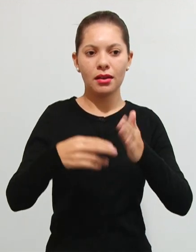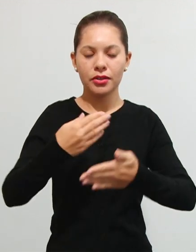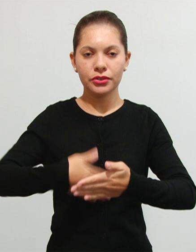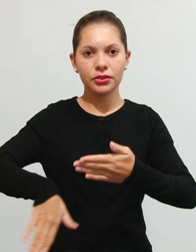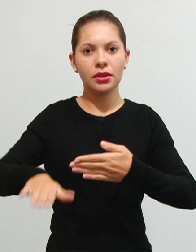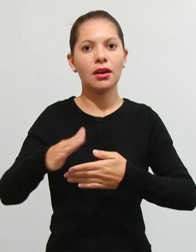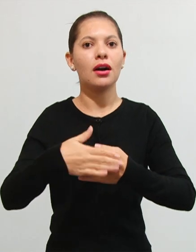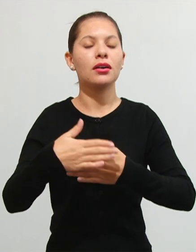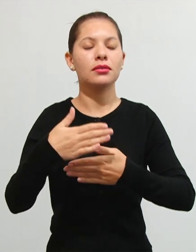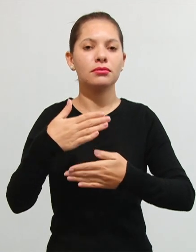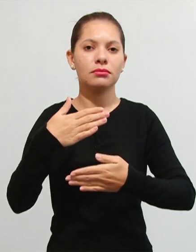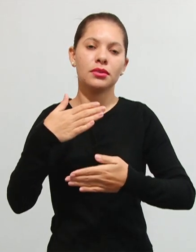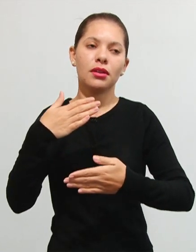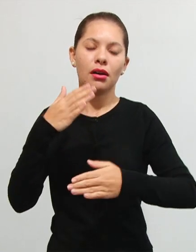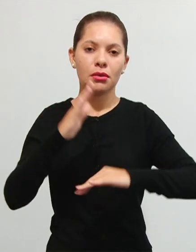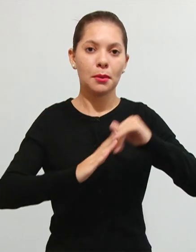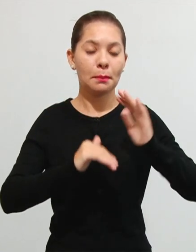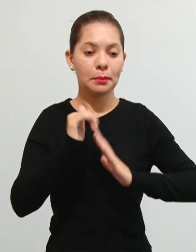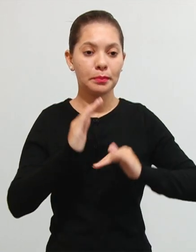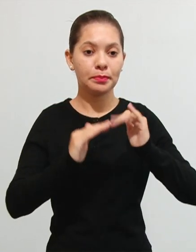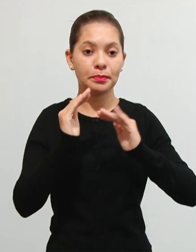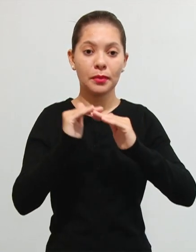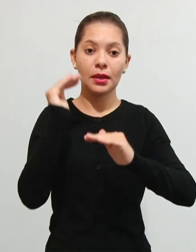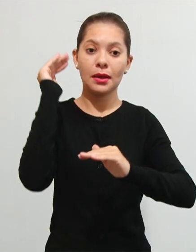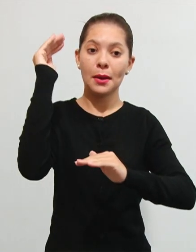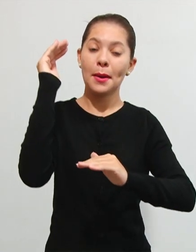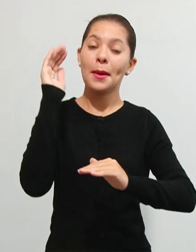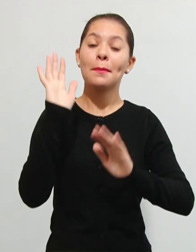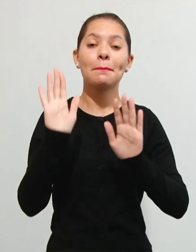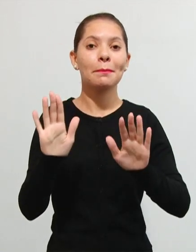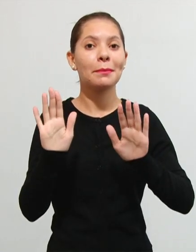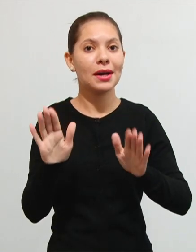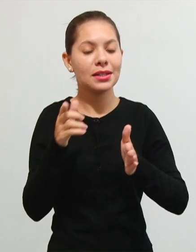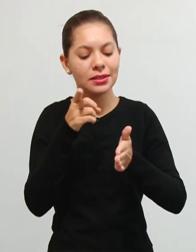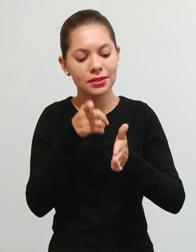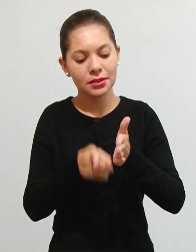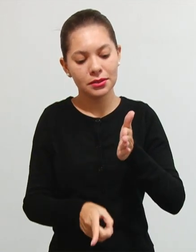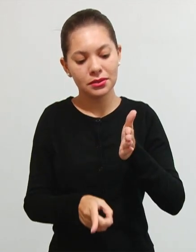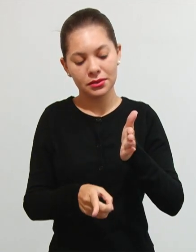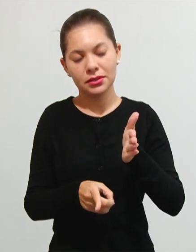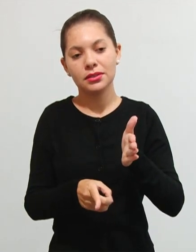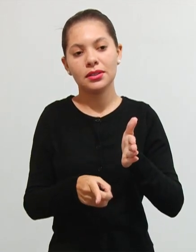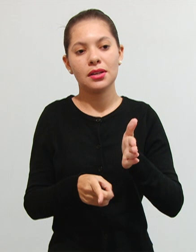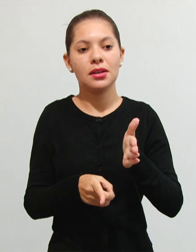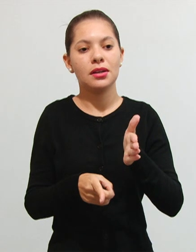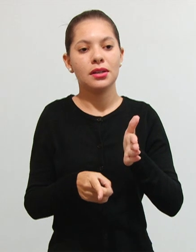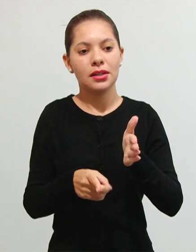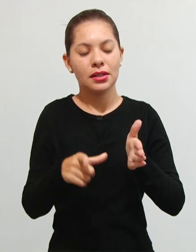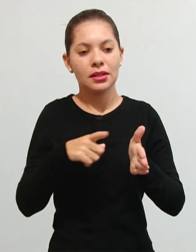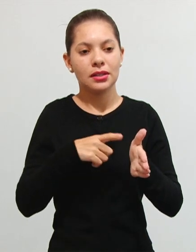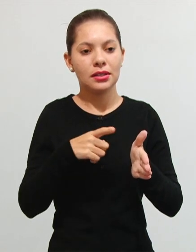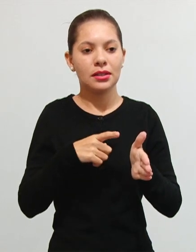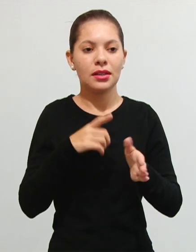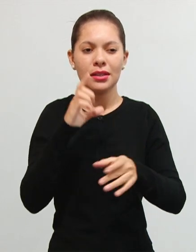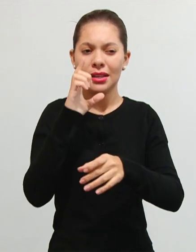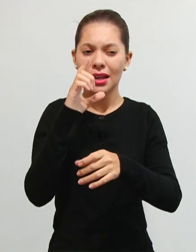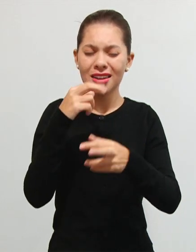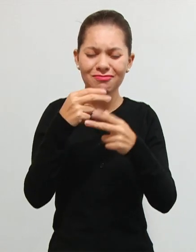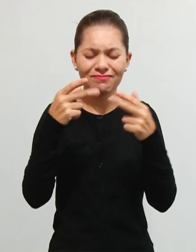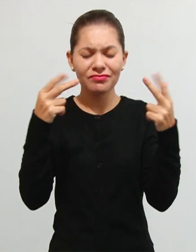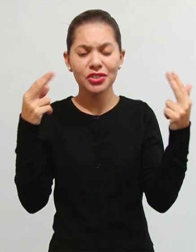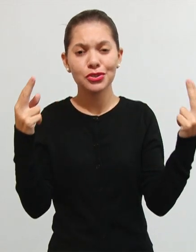competência é da união mas há exceções tá que atribui a índices diversos